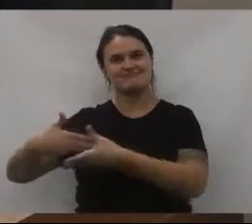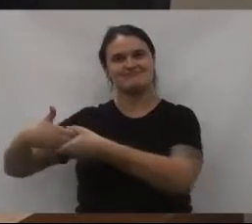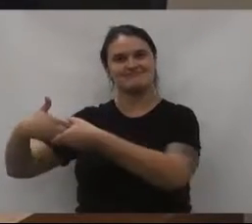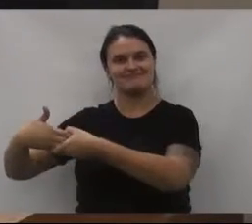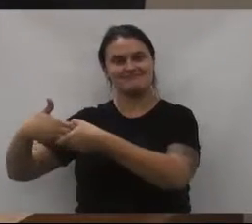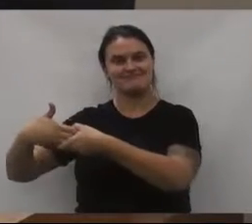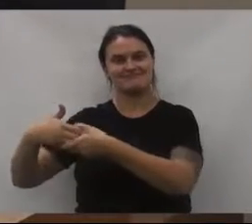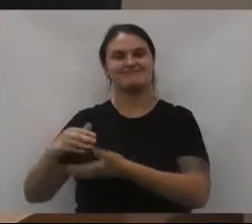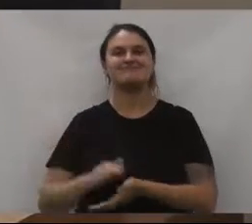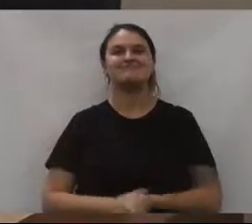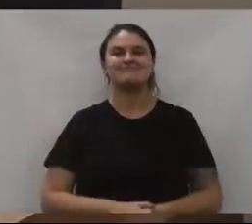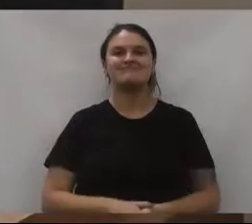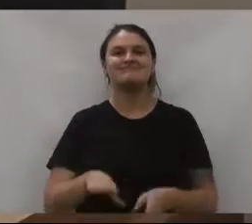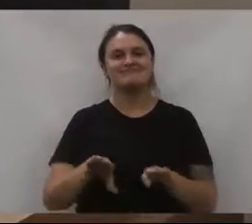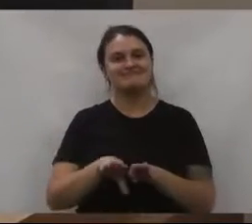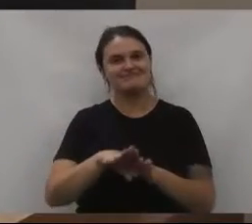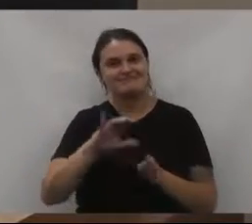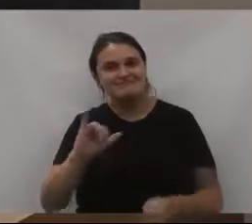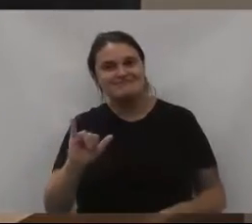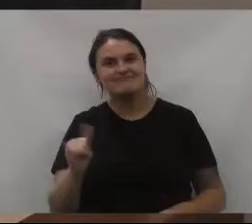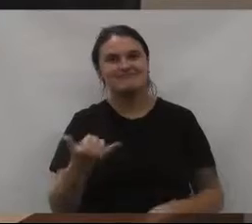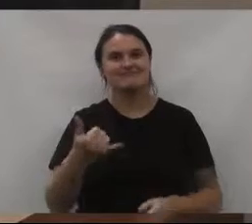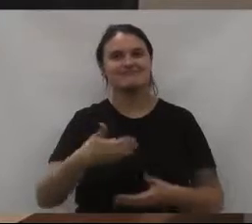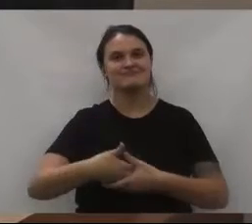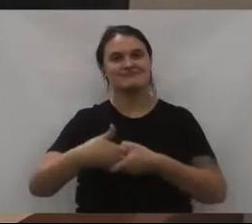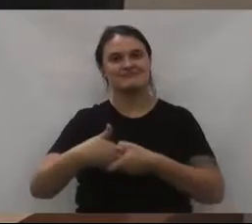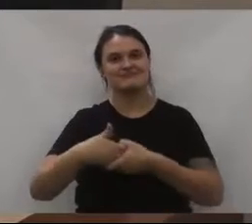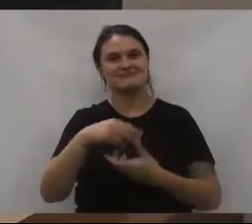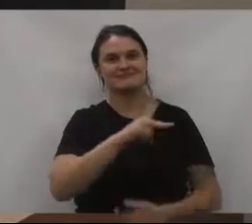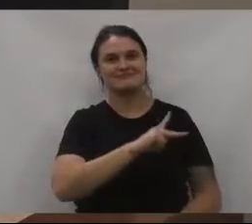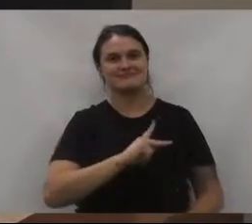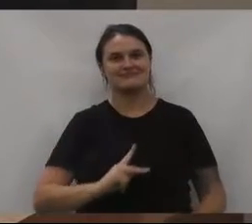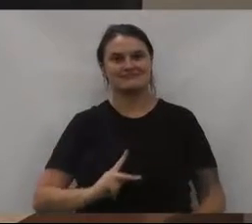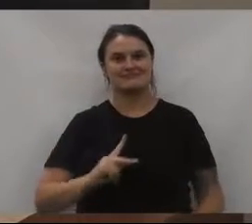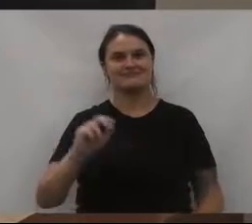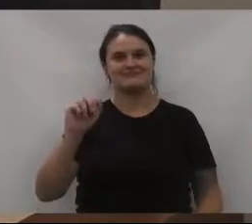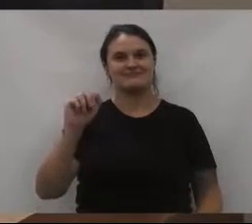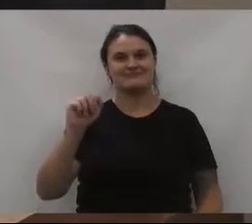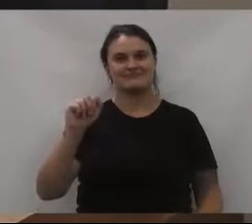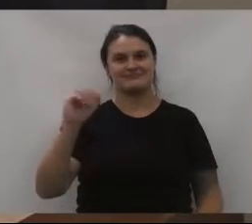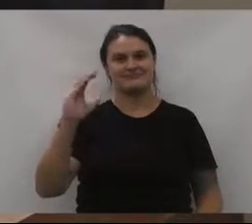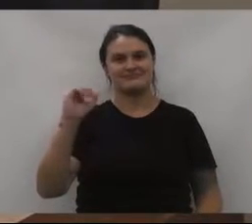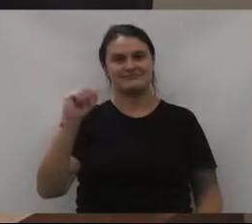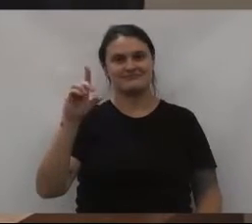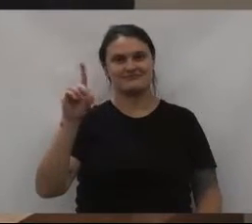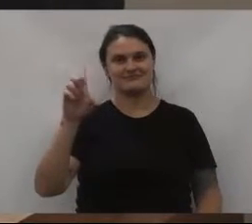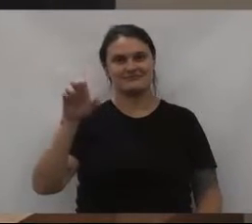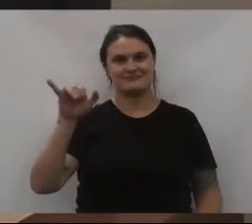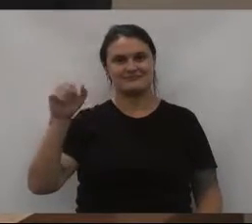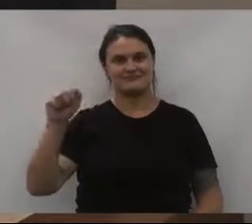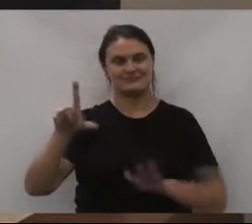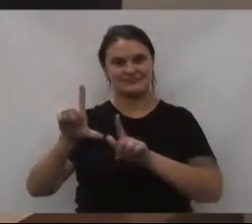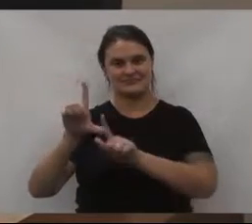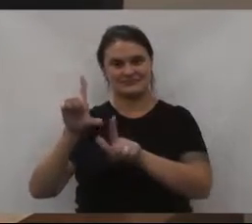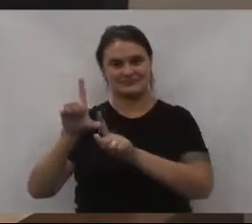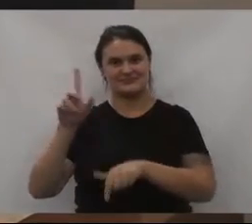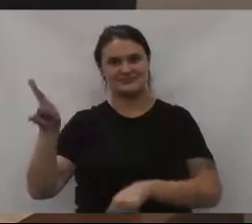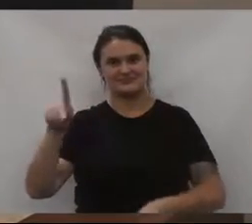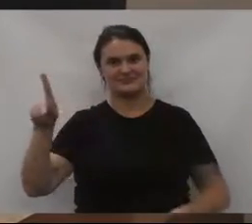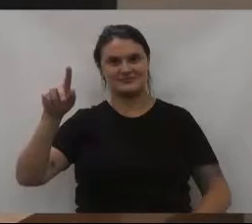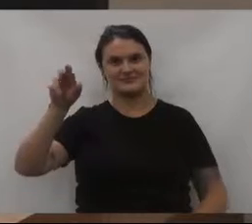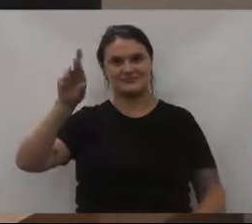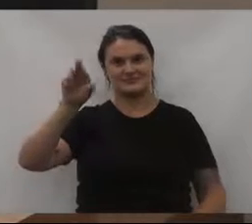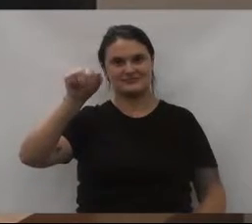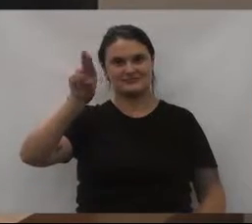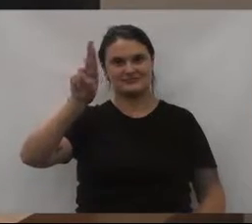Parabéns. Também queria aproveitar o momento para cumprimentar o presidente da Academia de Letras do Vale do Iguaçu, o professor Raulino, e cumprimentando